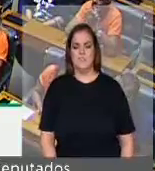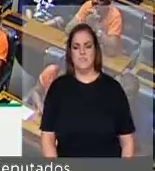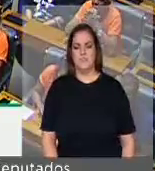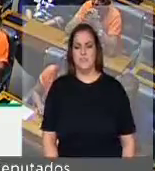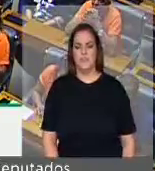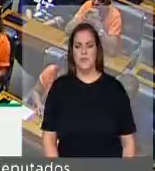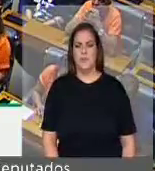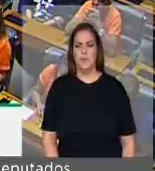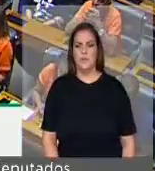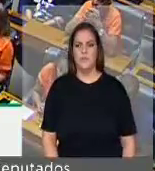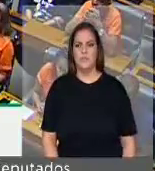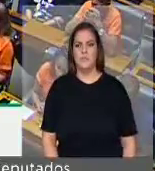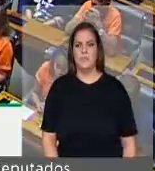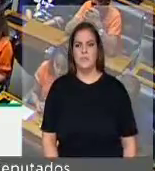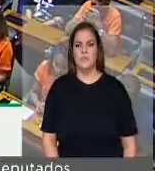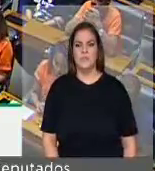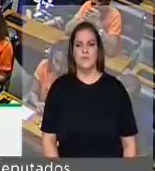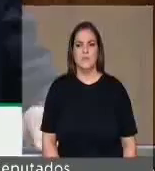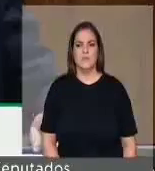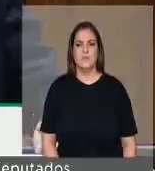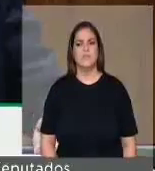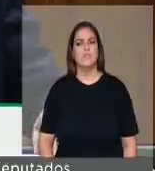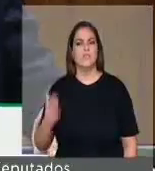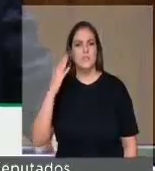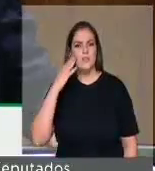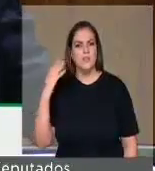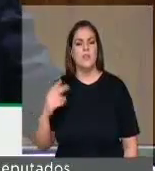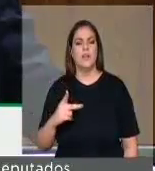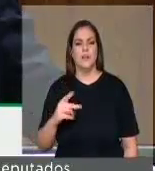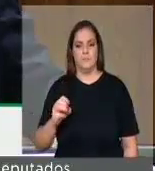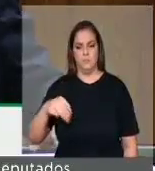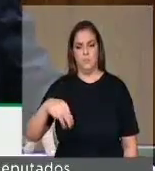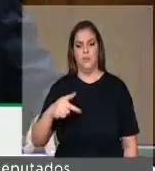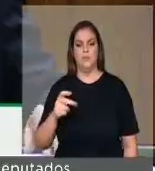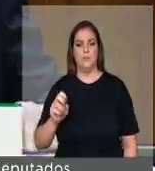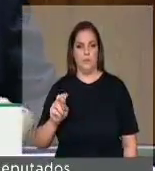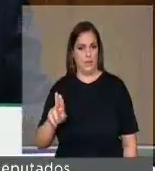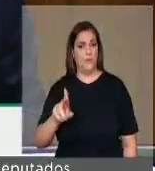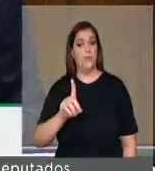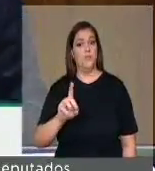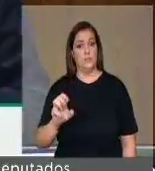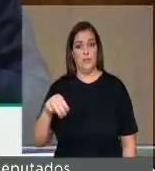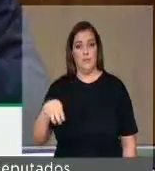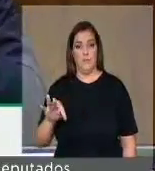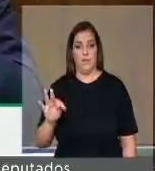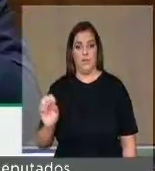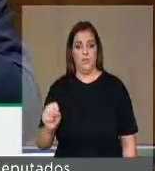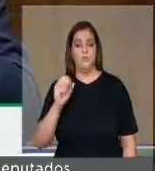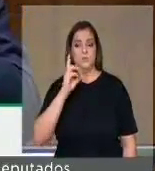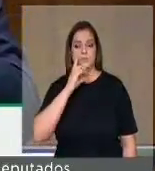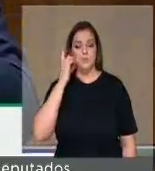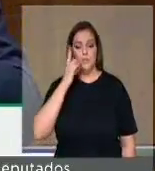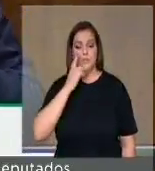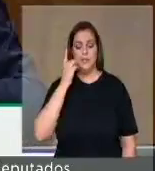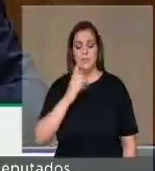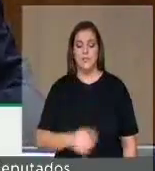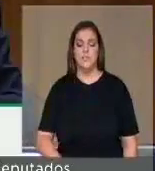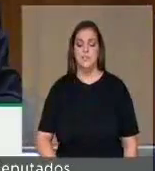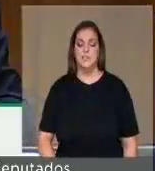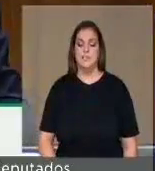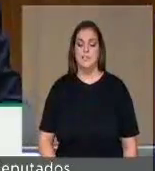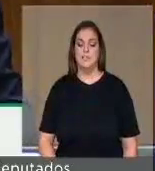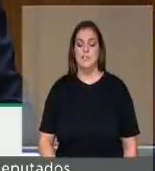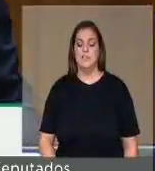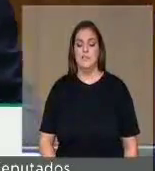Muito bem, deputado Pompeu de Matos, com a sua capacidade de oratória